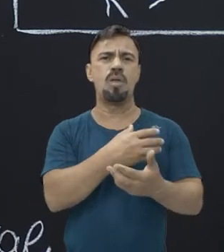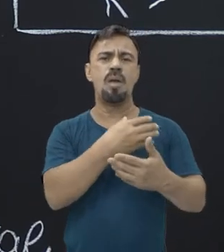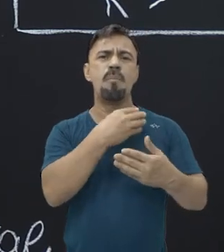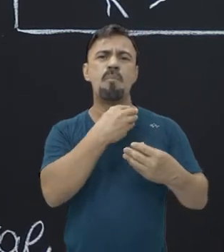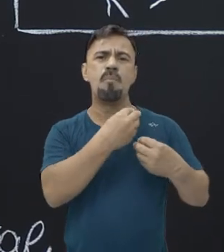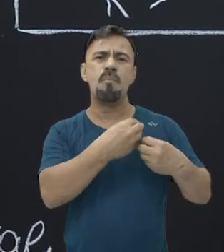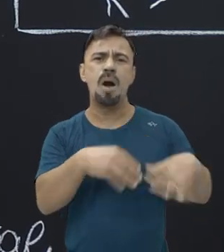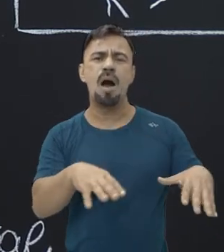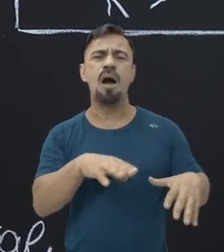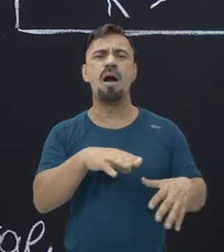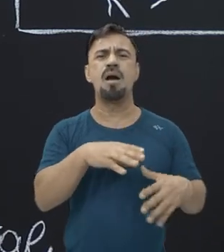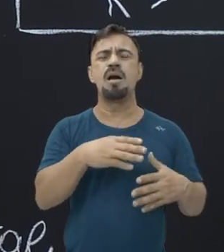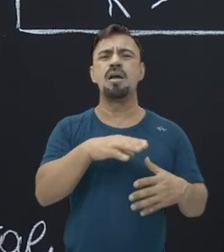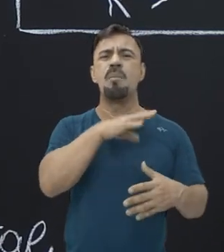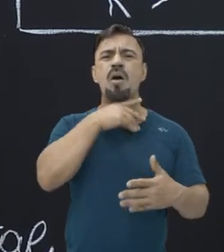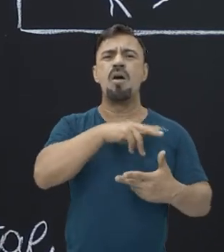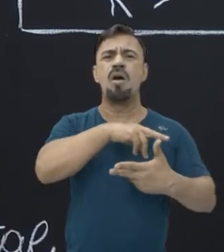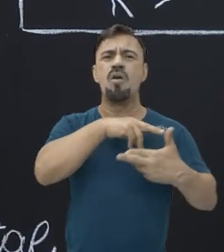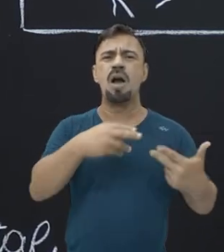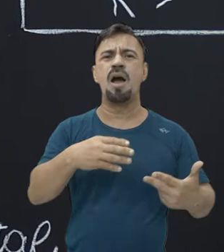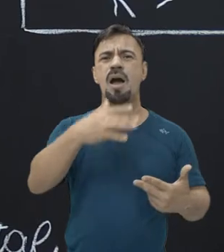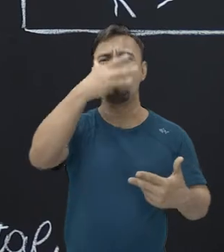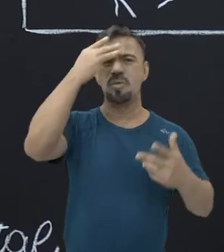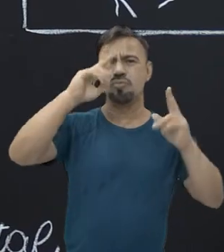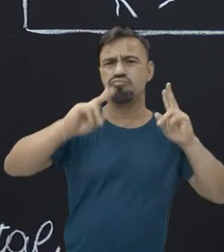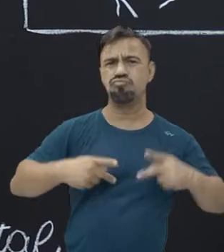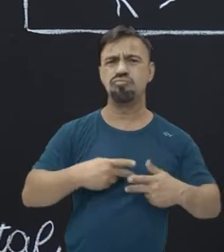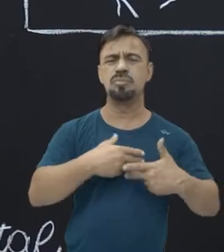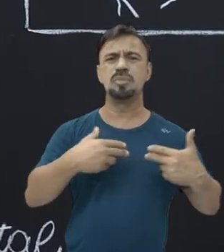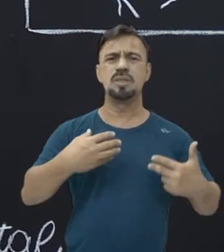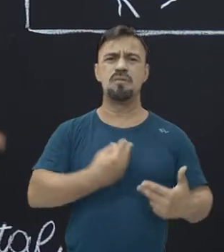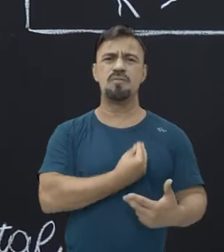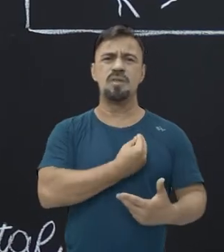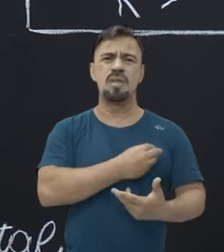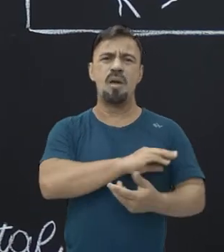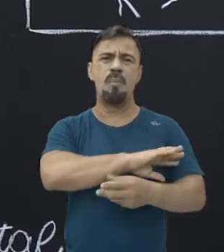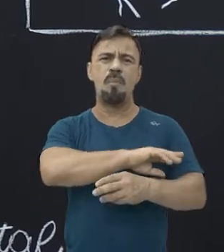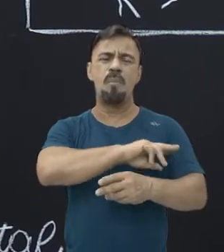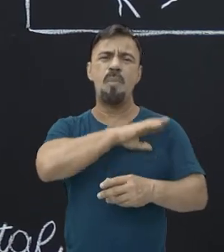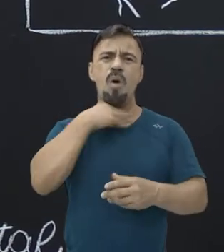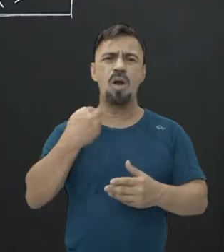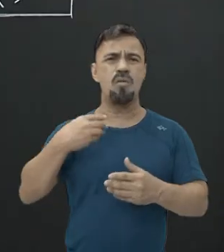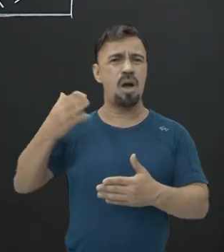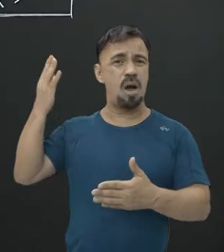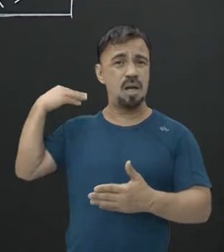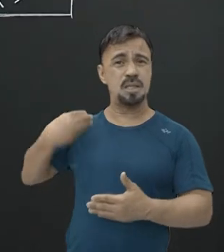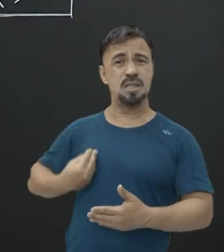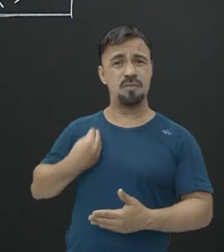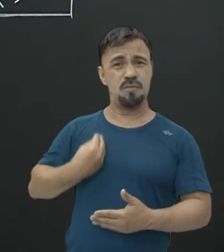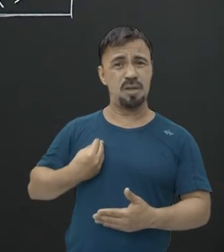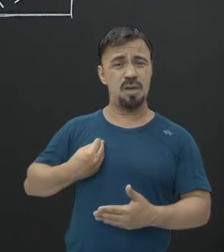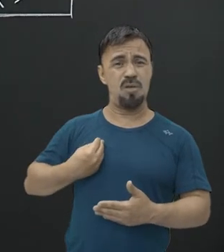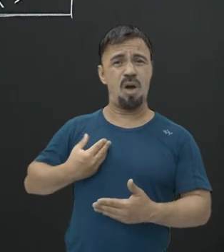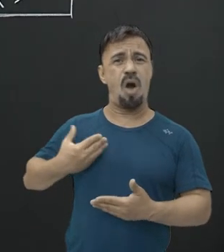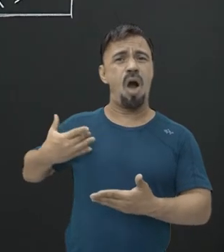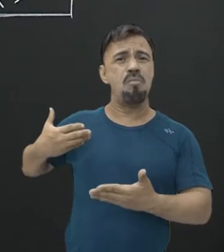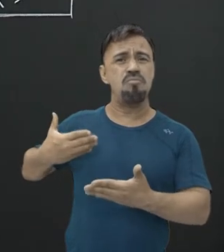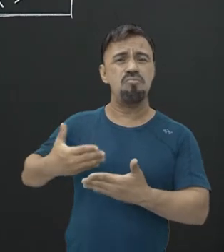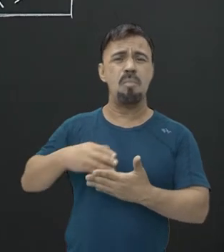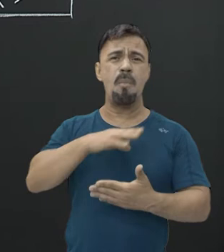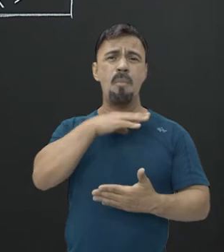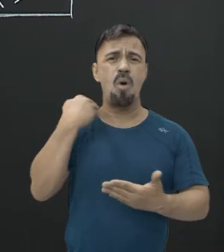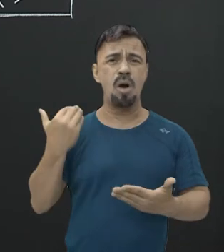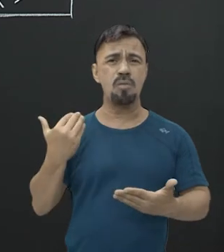ser. Fóssil é qualquer vestígio, parte, marca de algo que já existiu. E você fala, e daí? Vou ficar estudando coisa